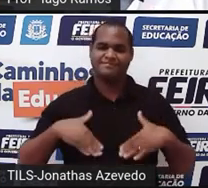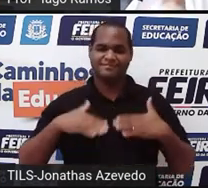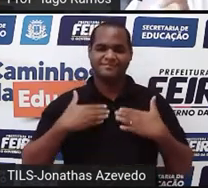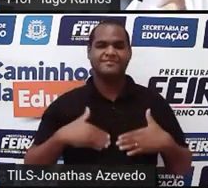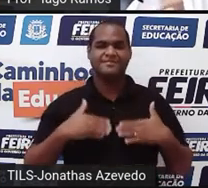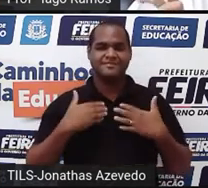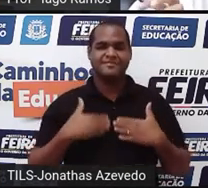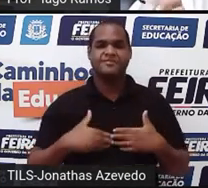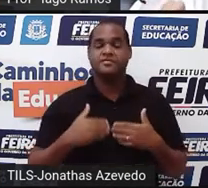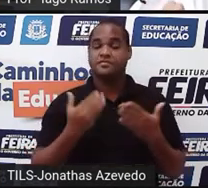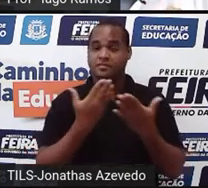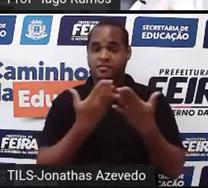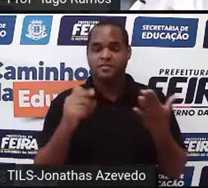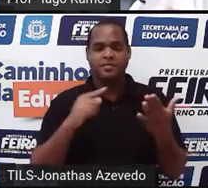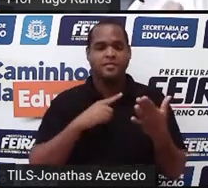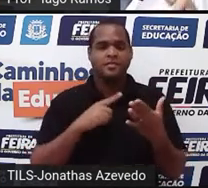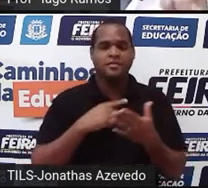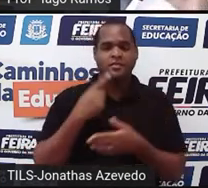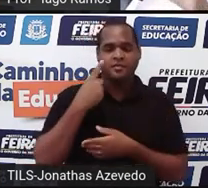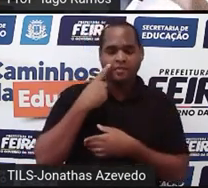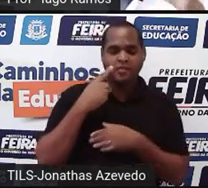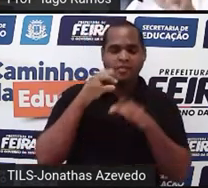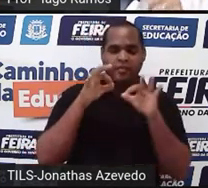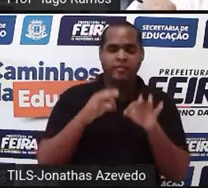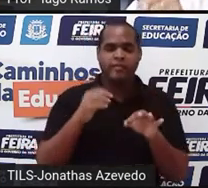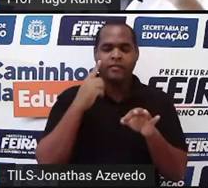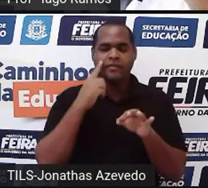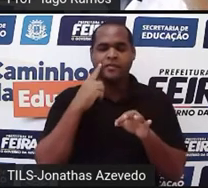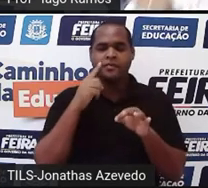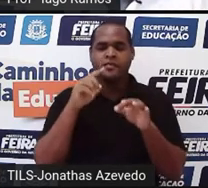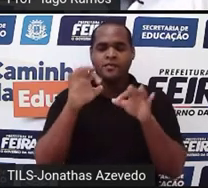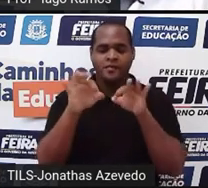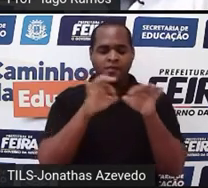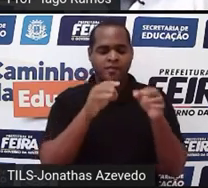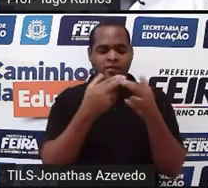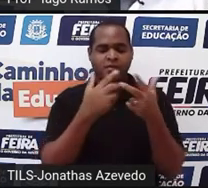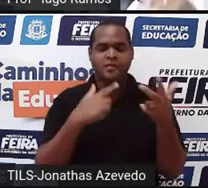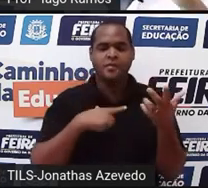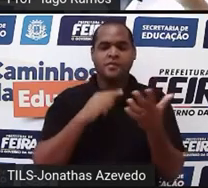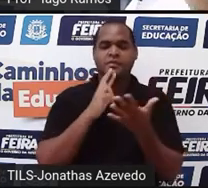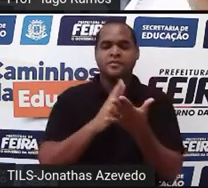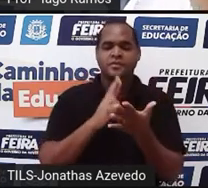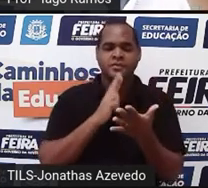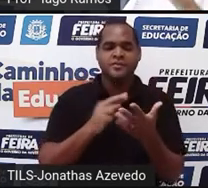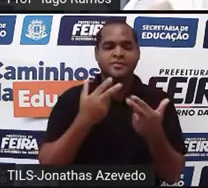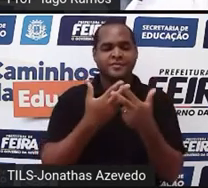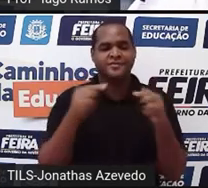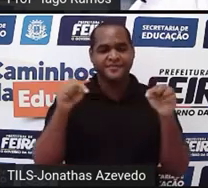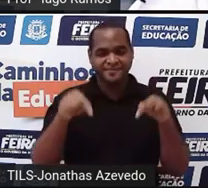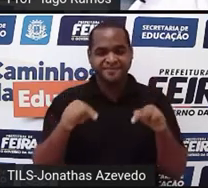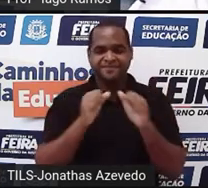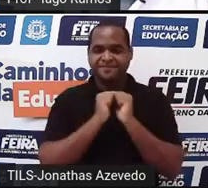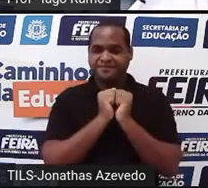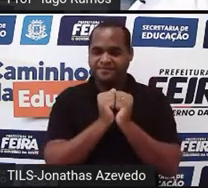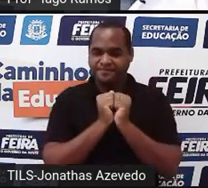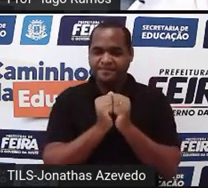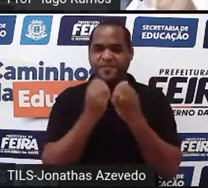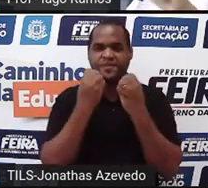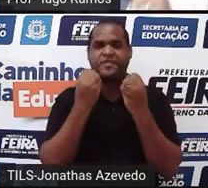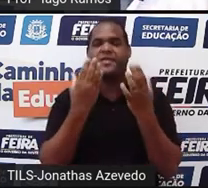né? A gente vai conferir a resolução desse exercício aqui juntinhos.